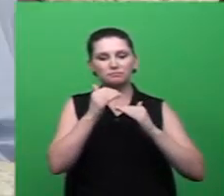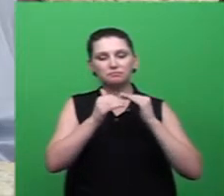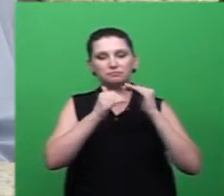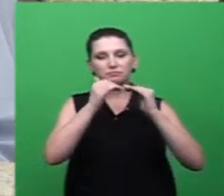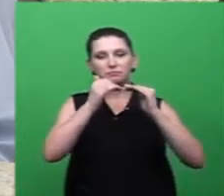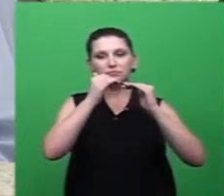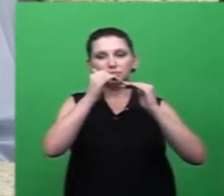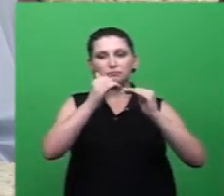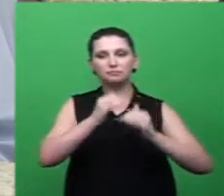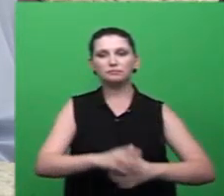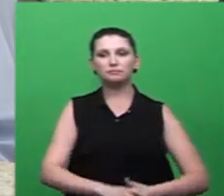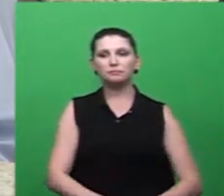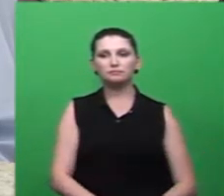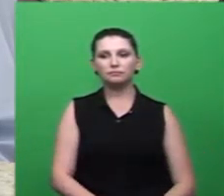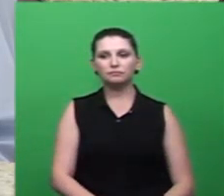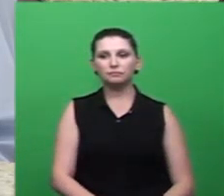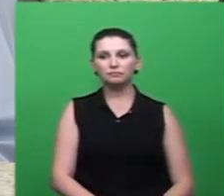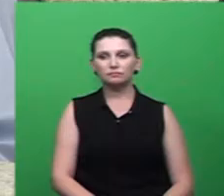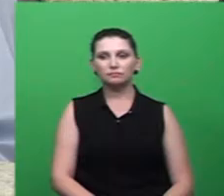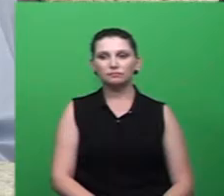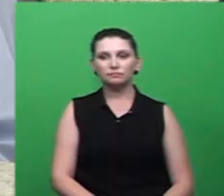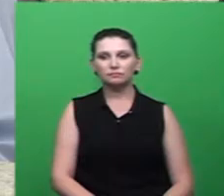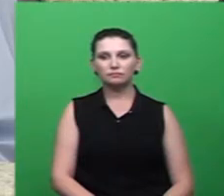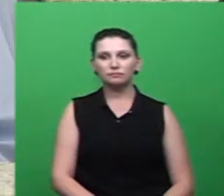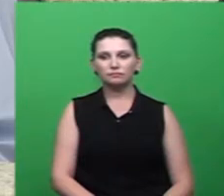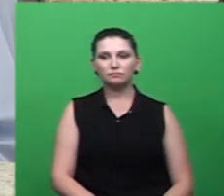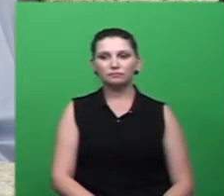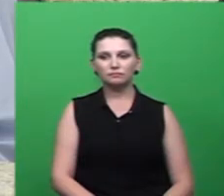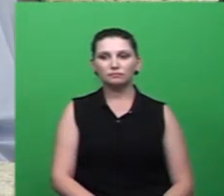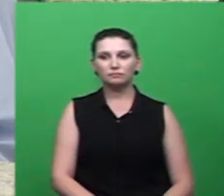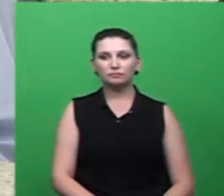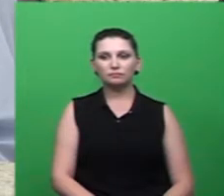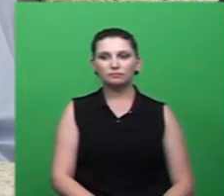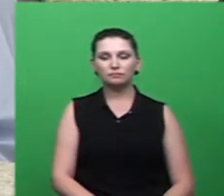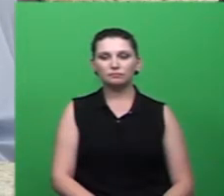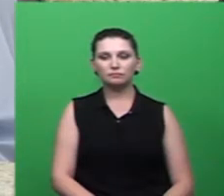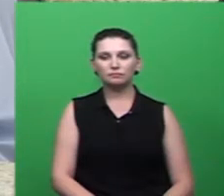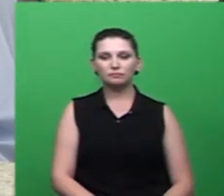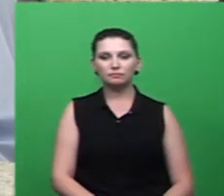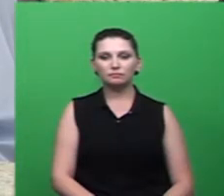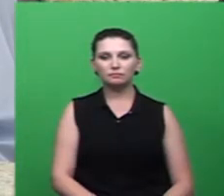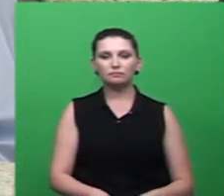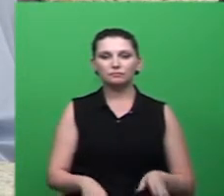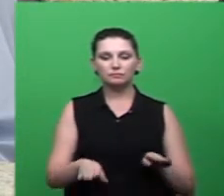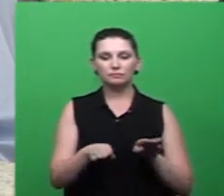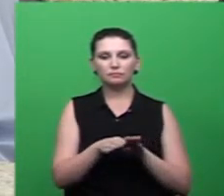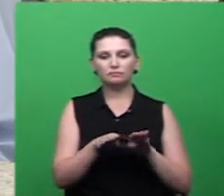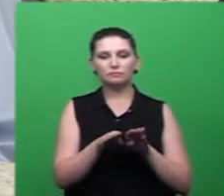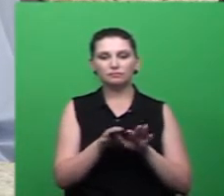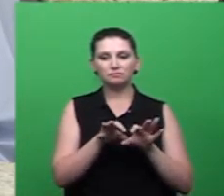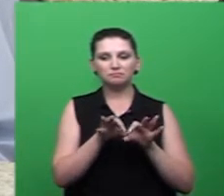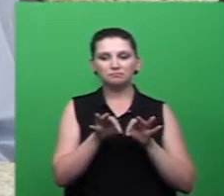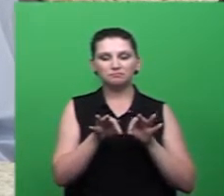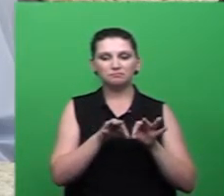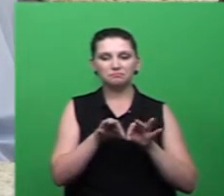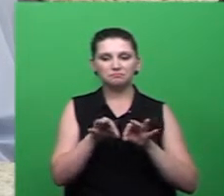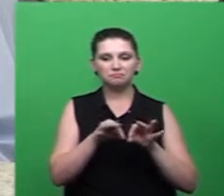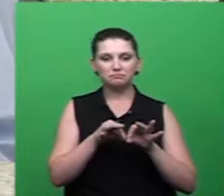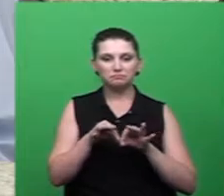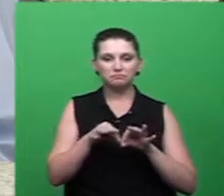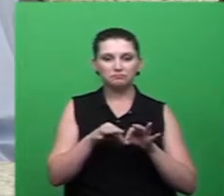piquetes assim onde a gente poderia estar fazendo a triagem ali a gente já tem o orçamento dos